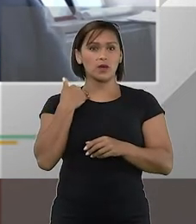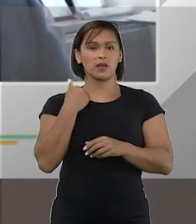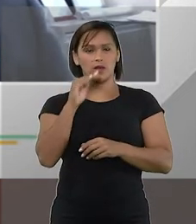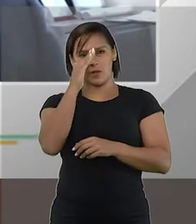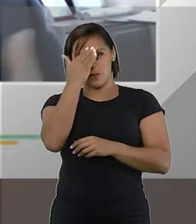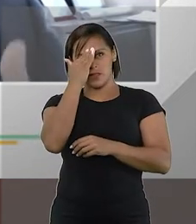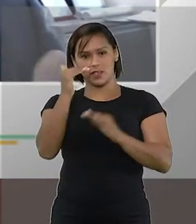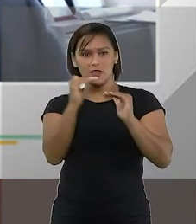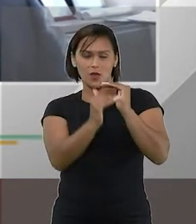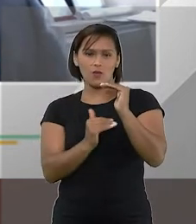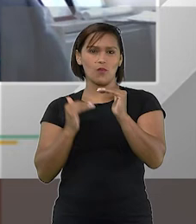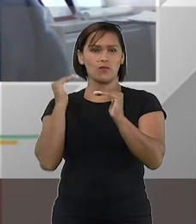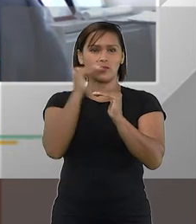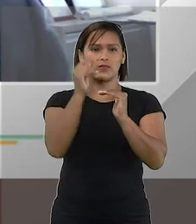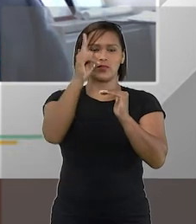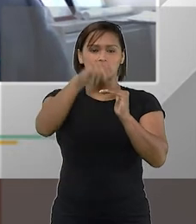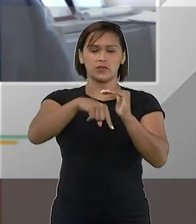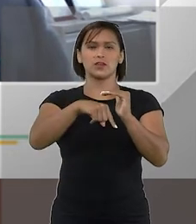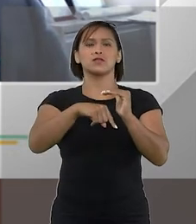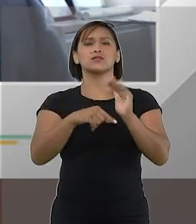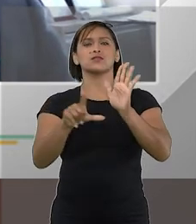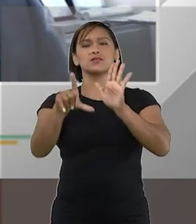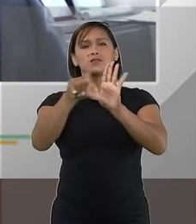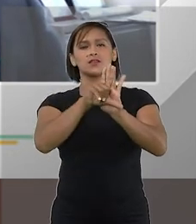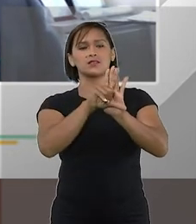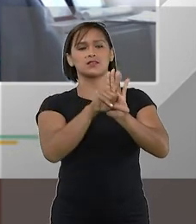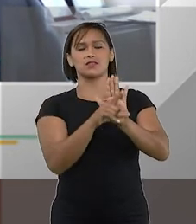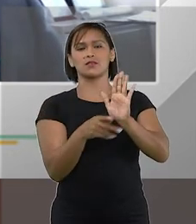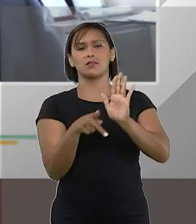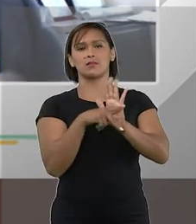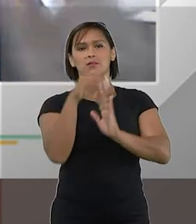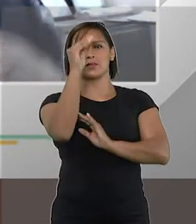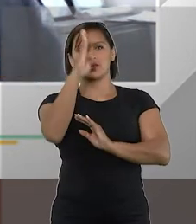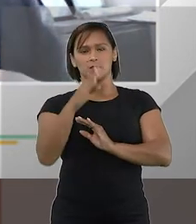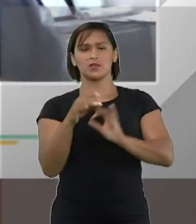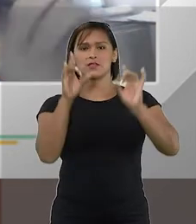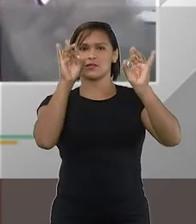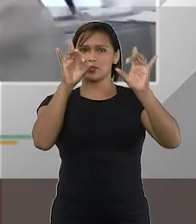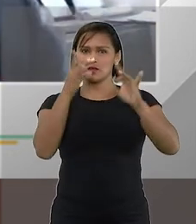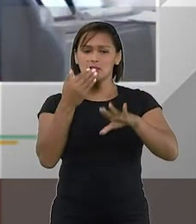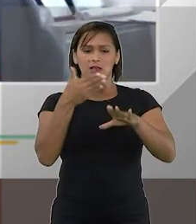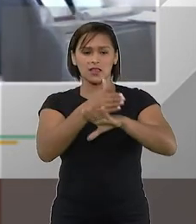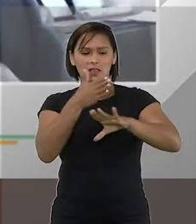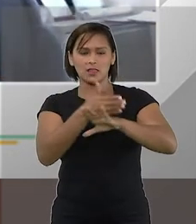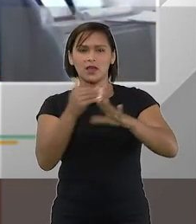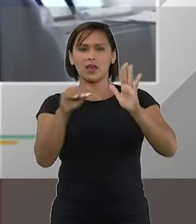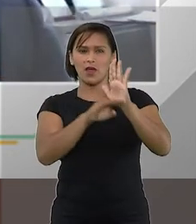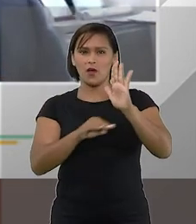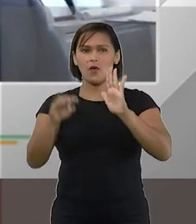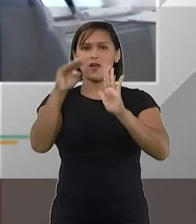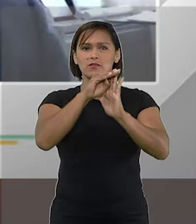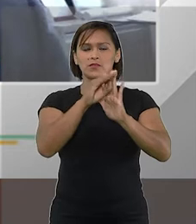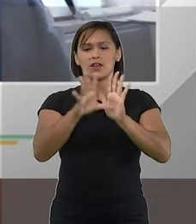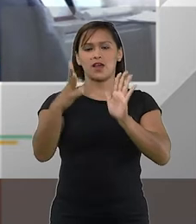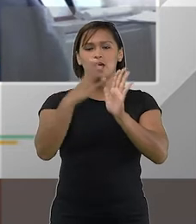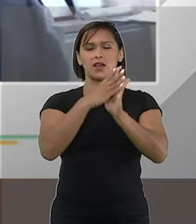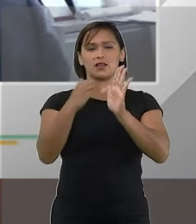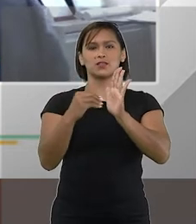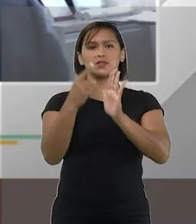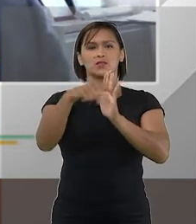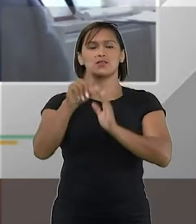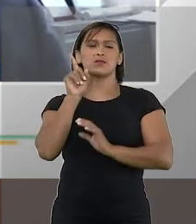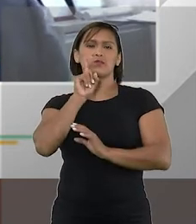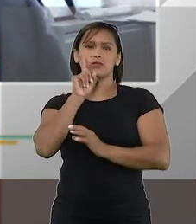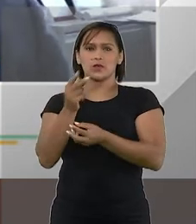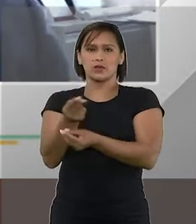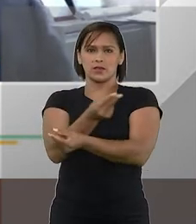reconhecendo os avanços da legislação brasileira e destacando dentre os avanços a adoção desse modelo